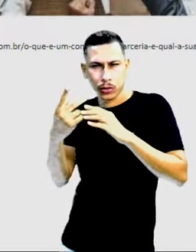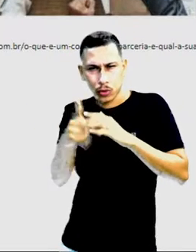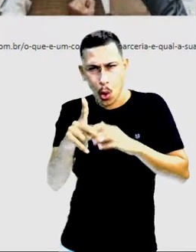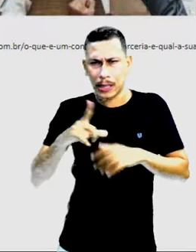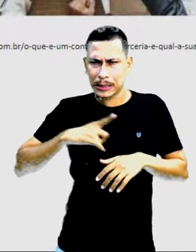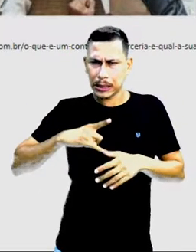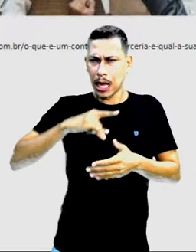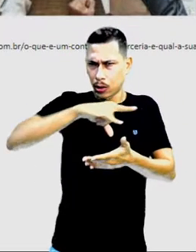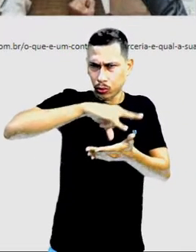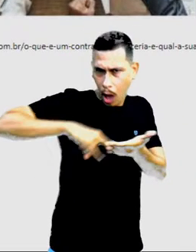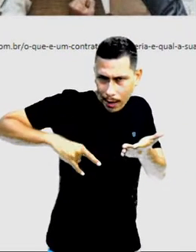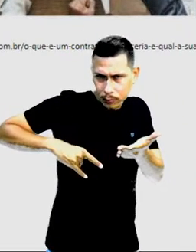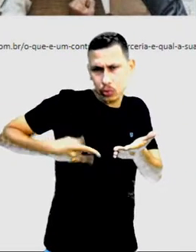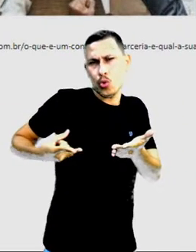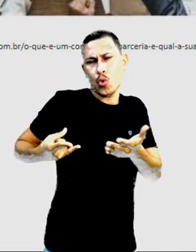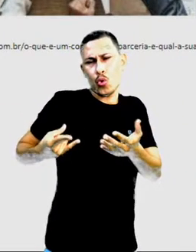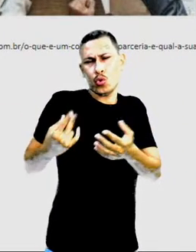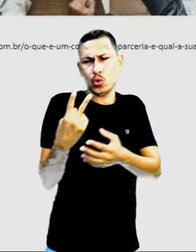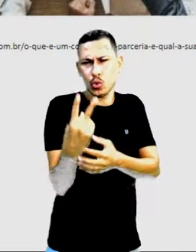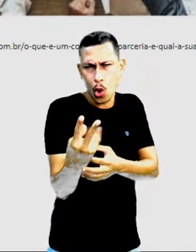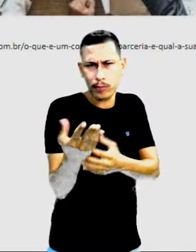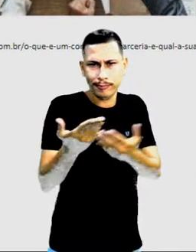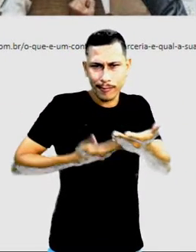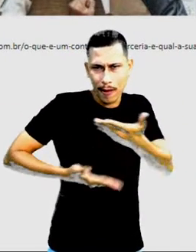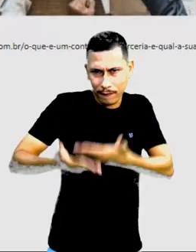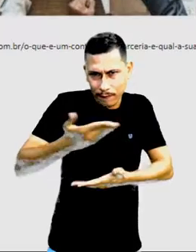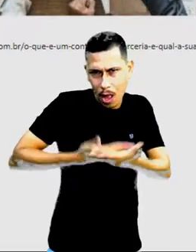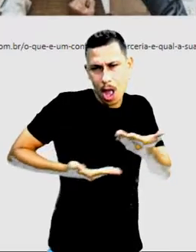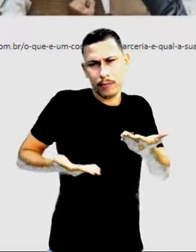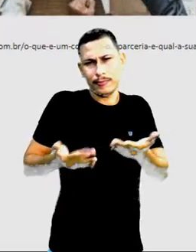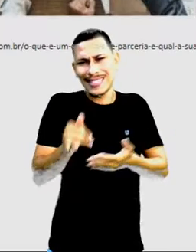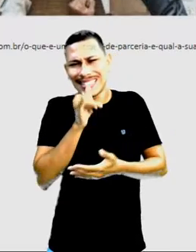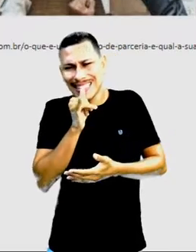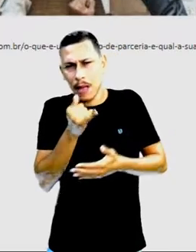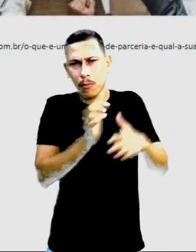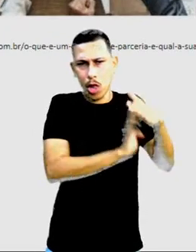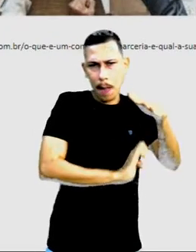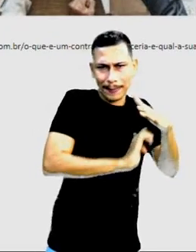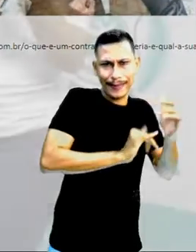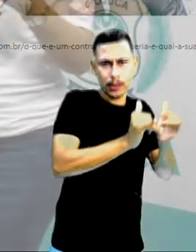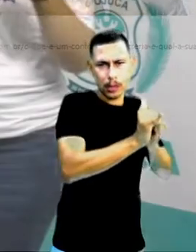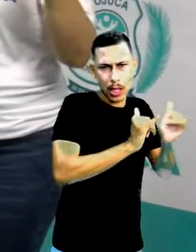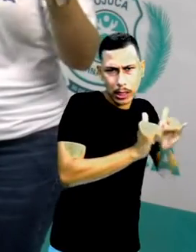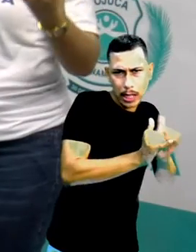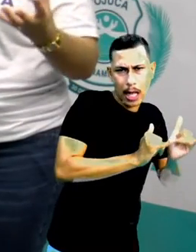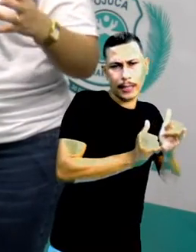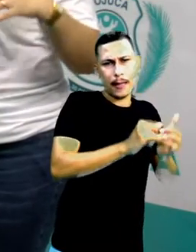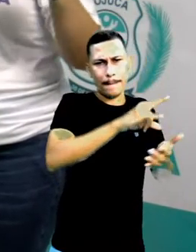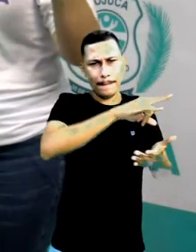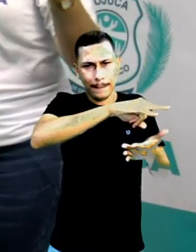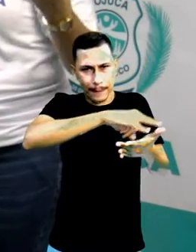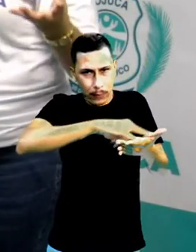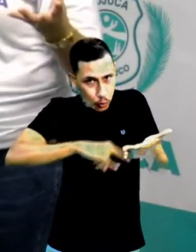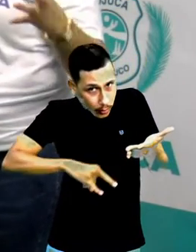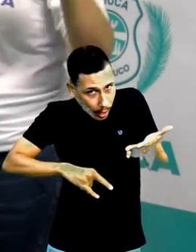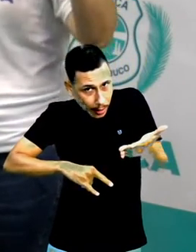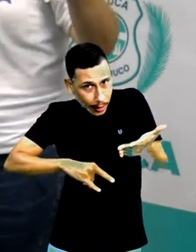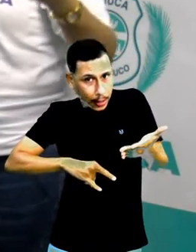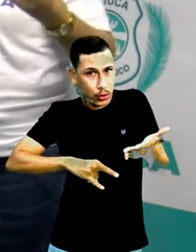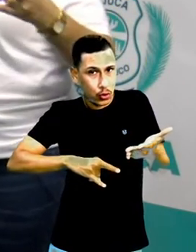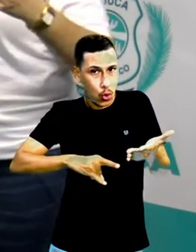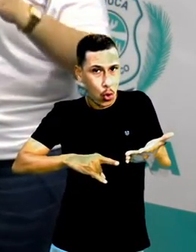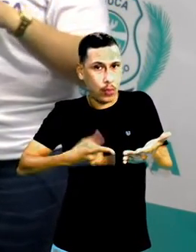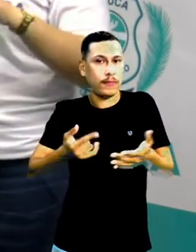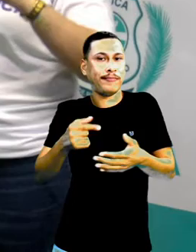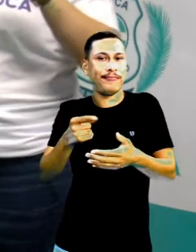existe um contrato de ambas as partes. Então, a operadora da internet vai, o provedor, vai fazer, se